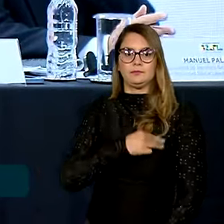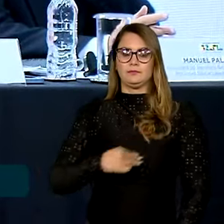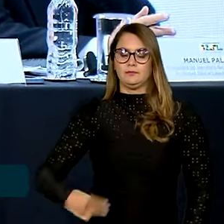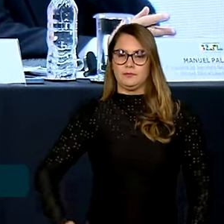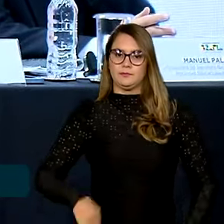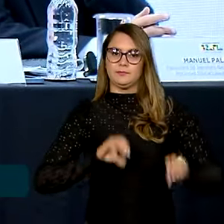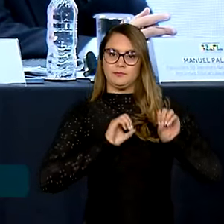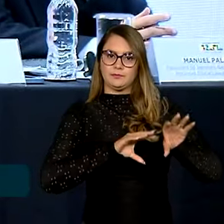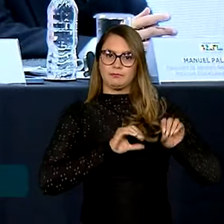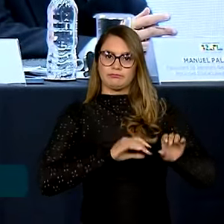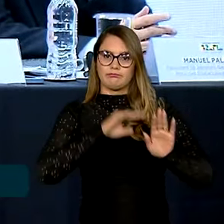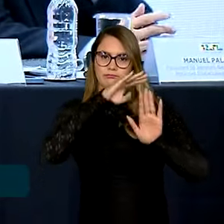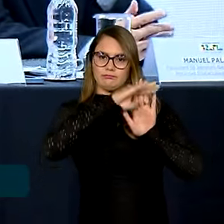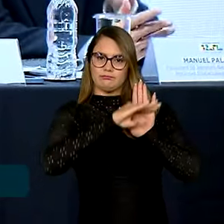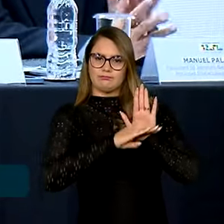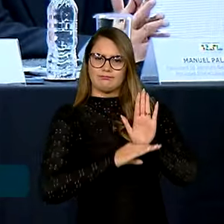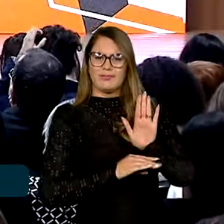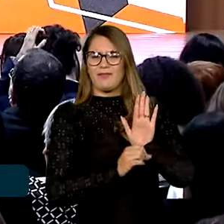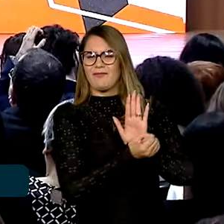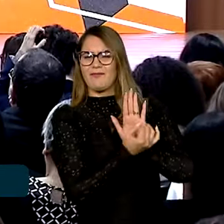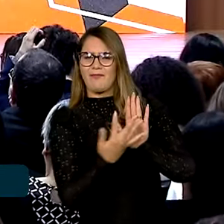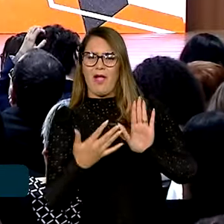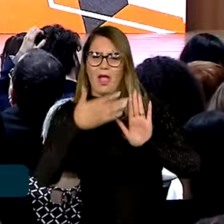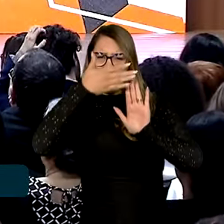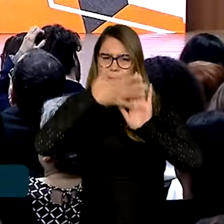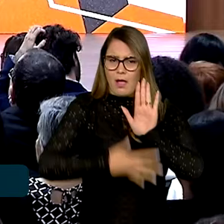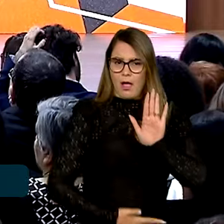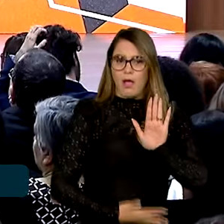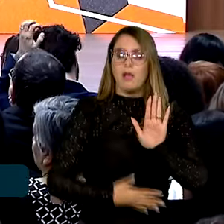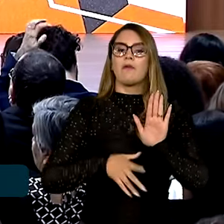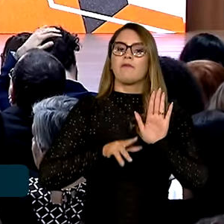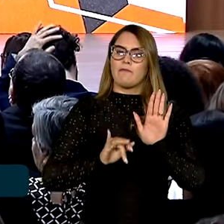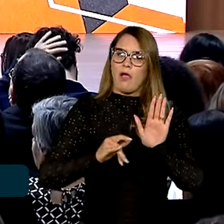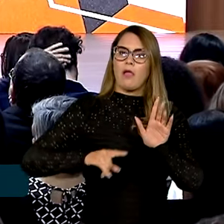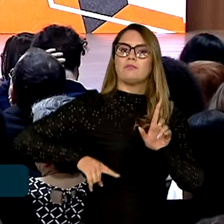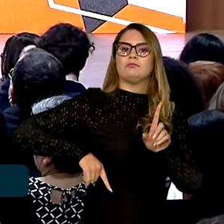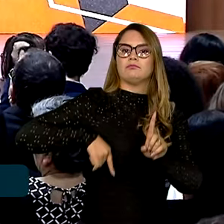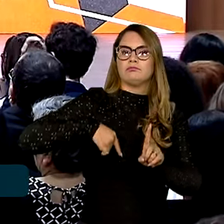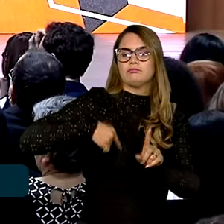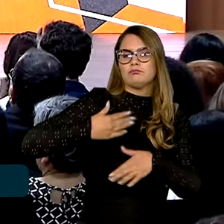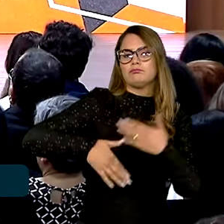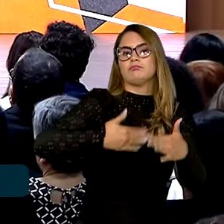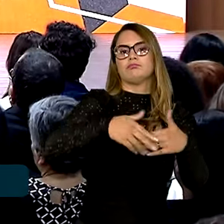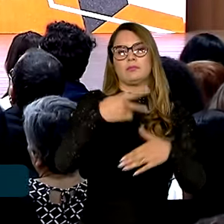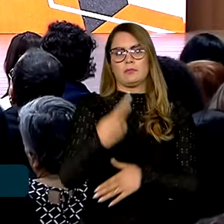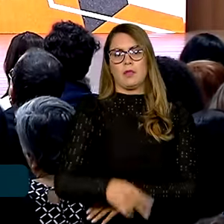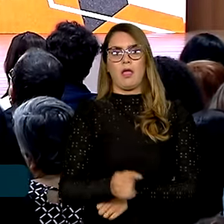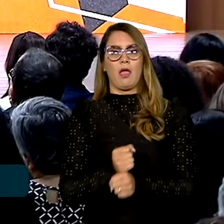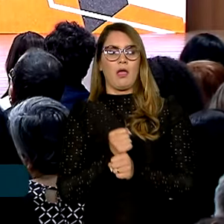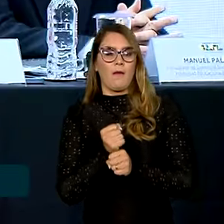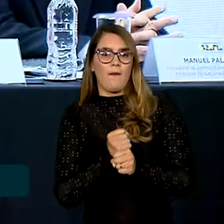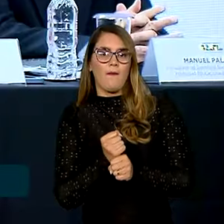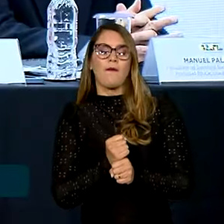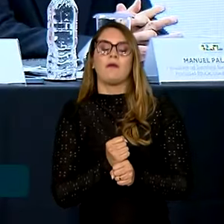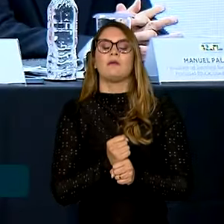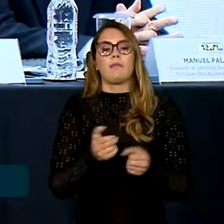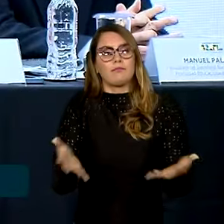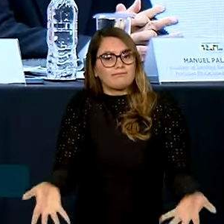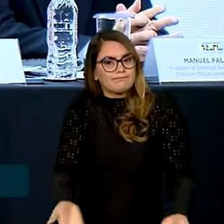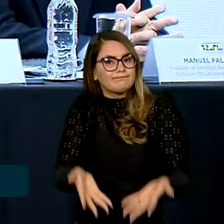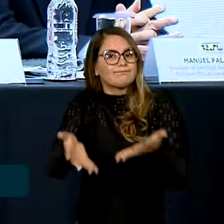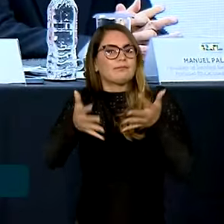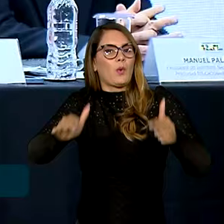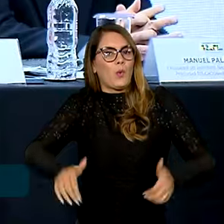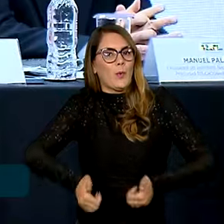Educação listou uma série de ações que a pasta vem desenvolvendo ao longo deste ano para elevar a